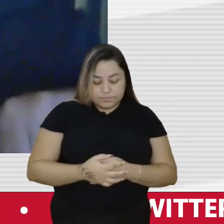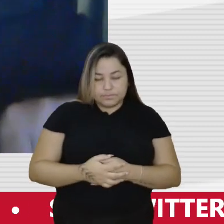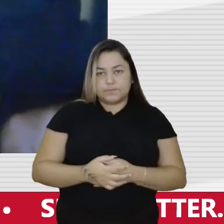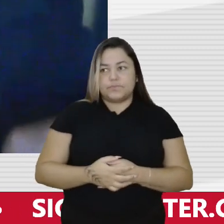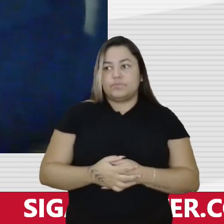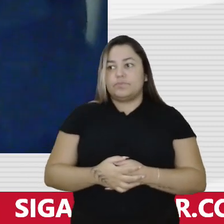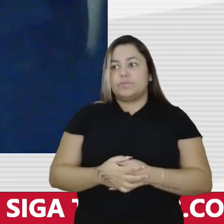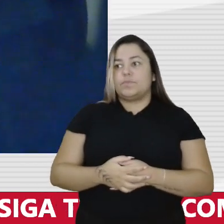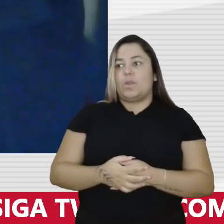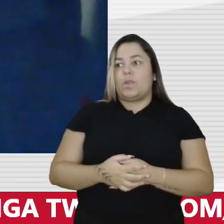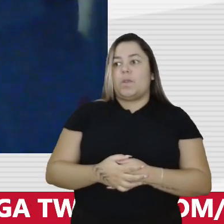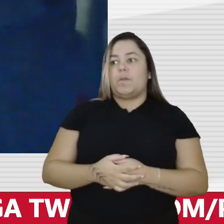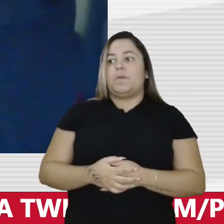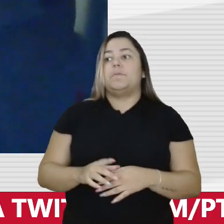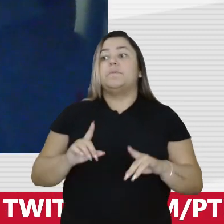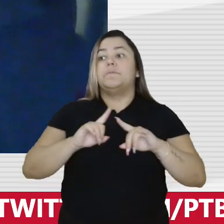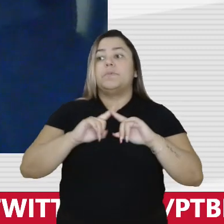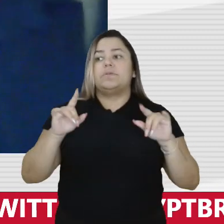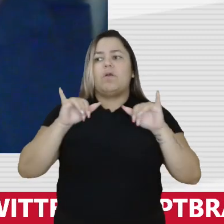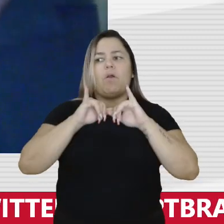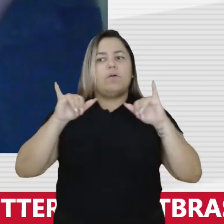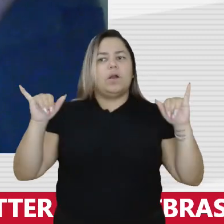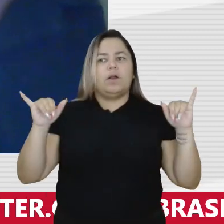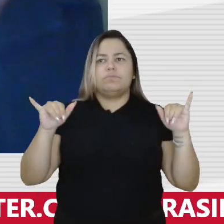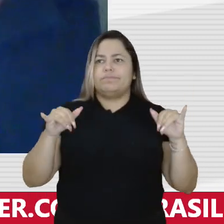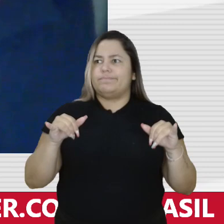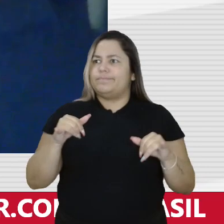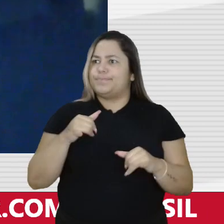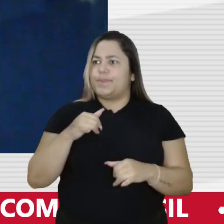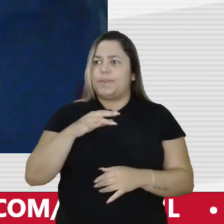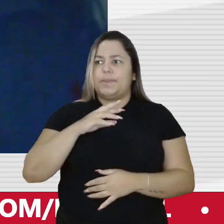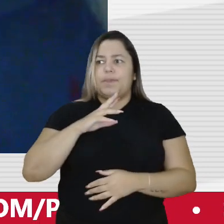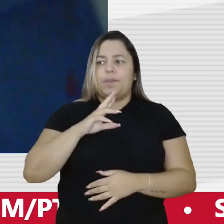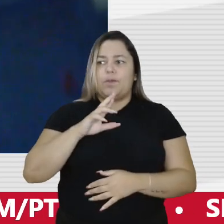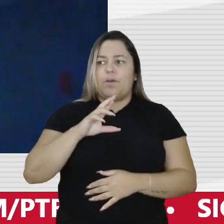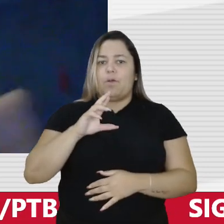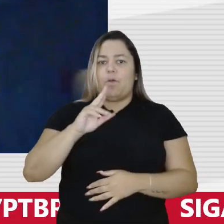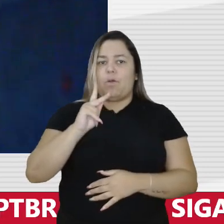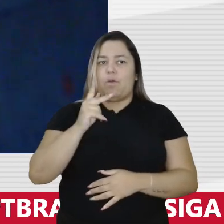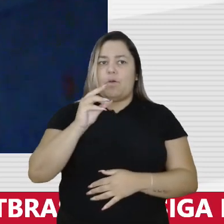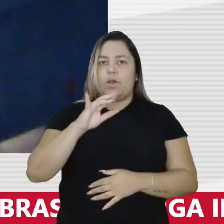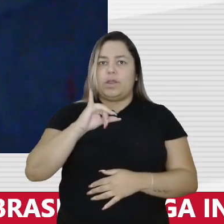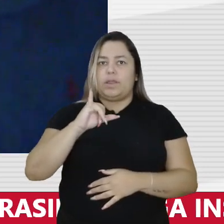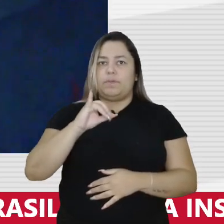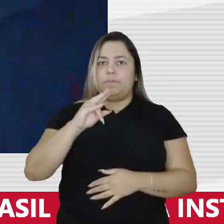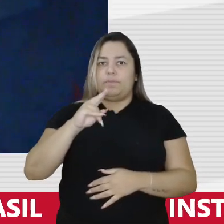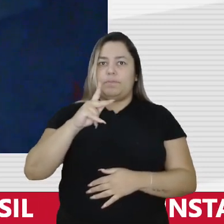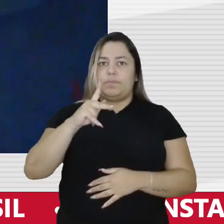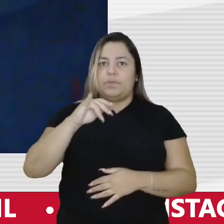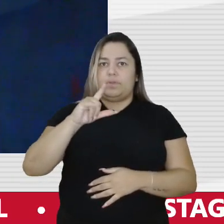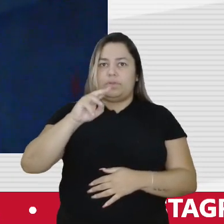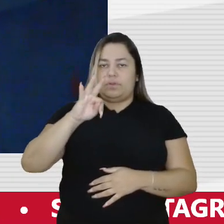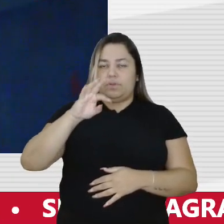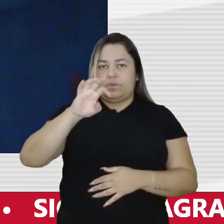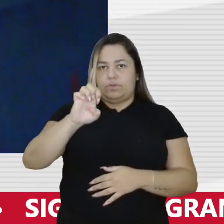Mas a divulgação desse material é horripilante. Nós vemos claramente ministros